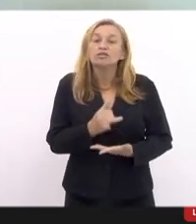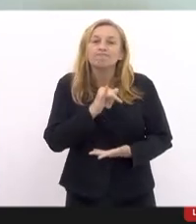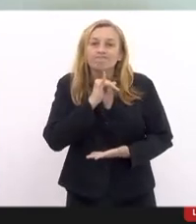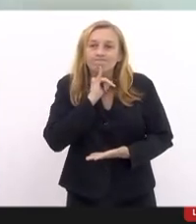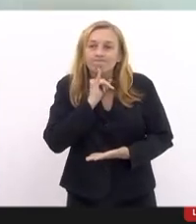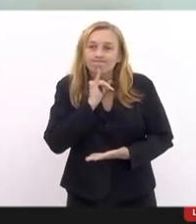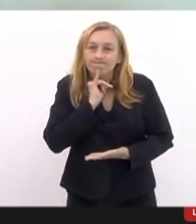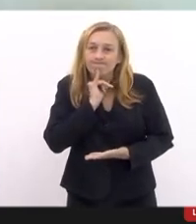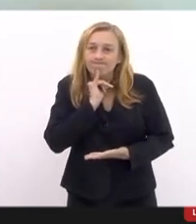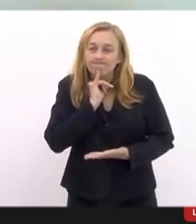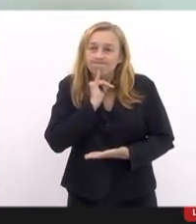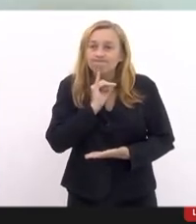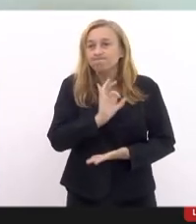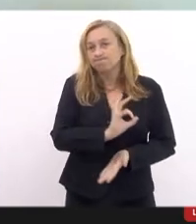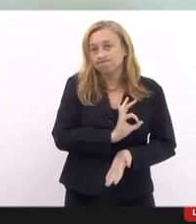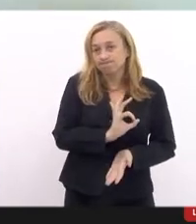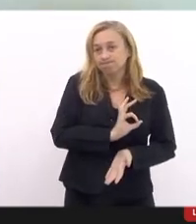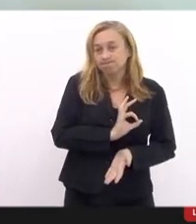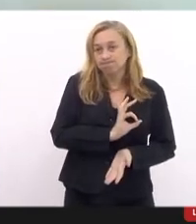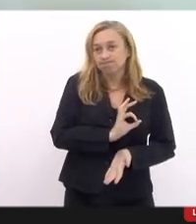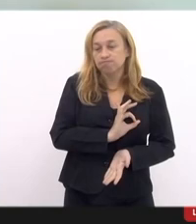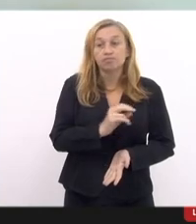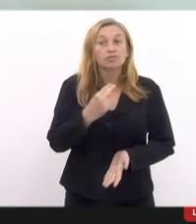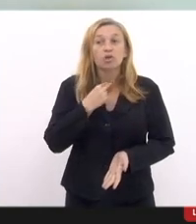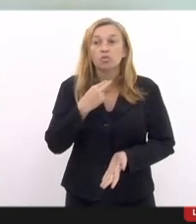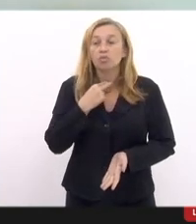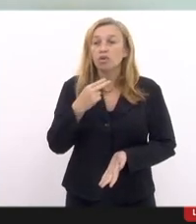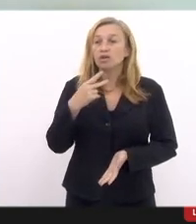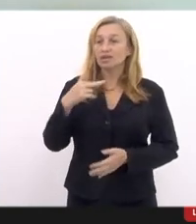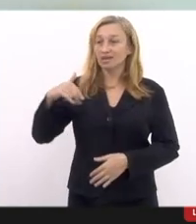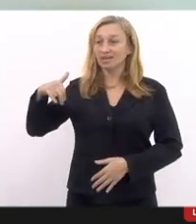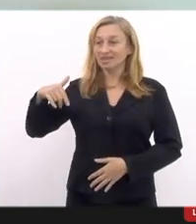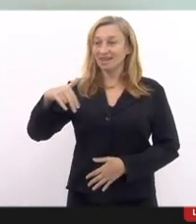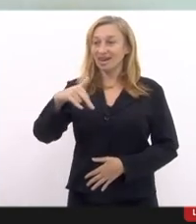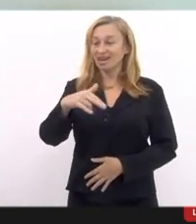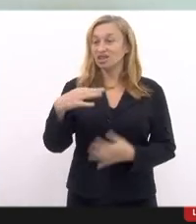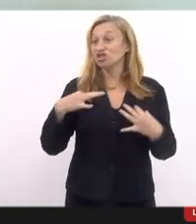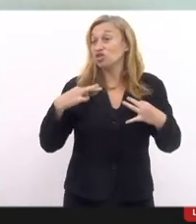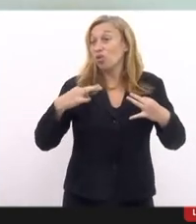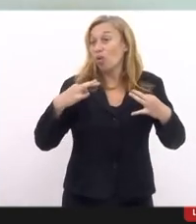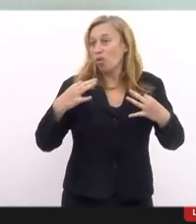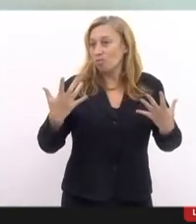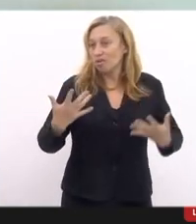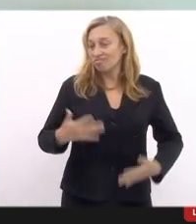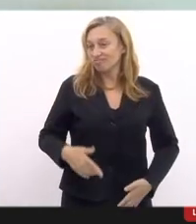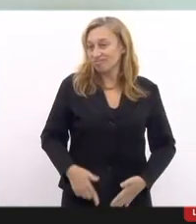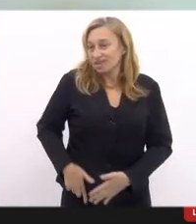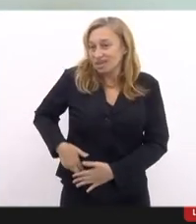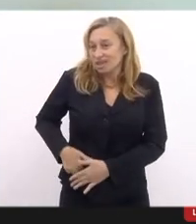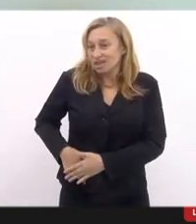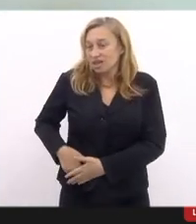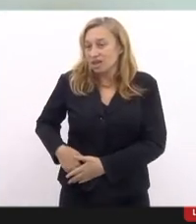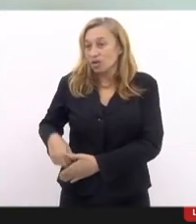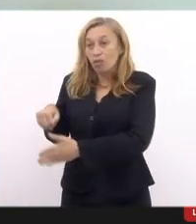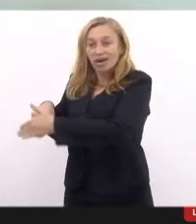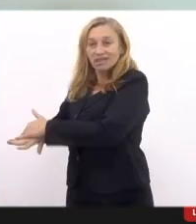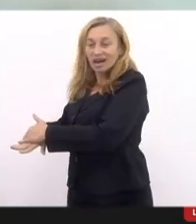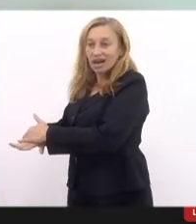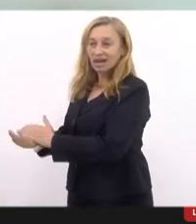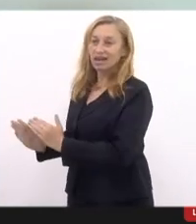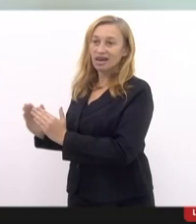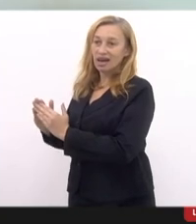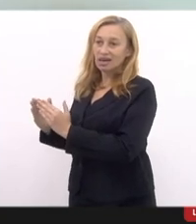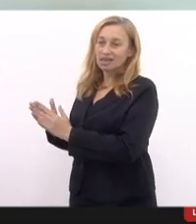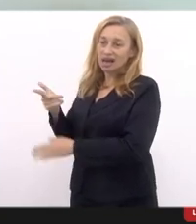infelizmente o policial militar não pode se dar ao luxo de andar fardado e desarmado na rua. Existe